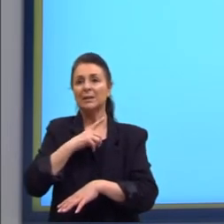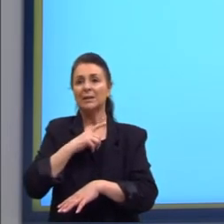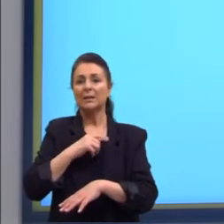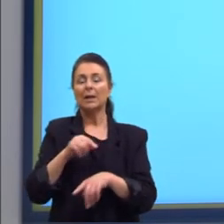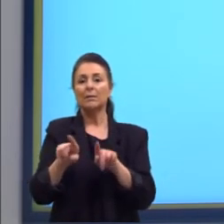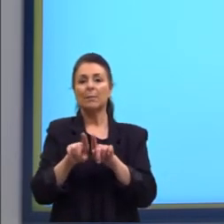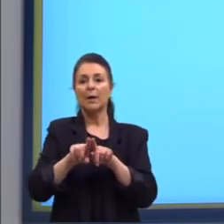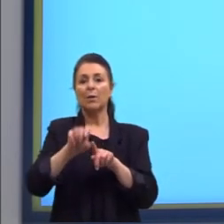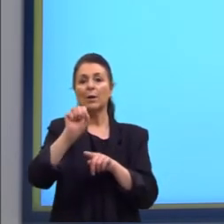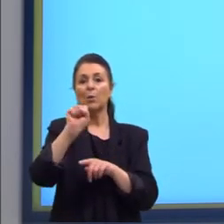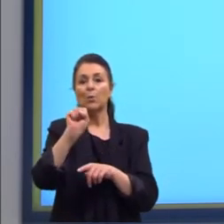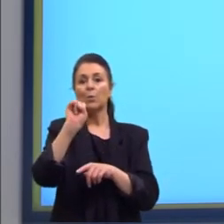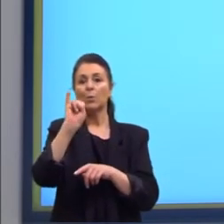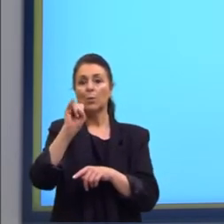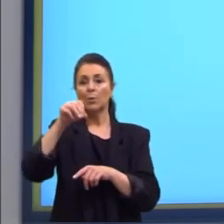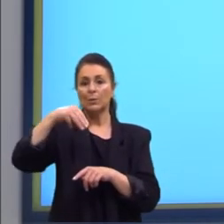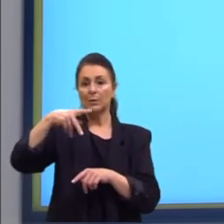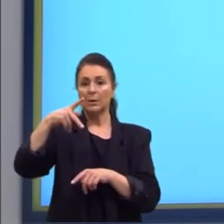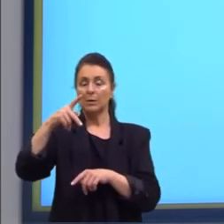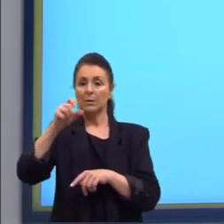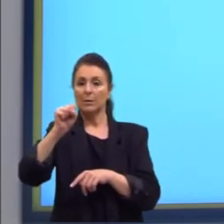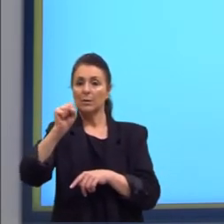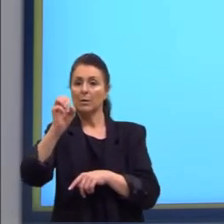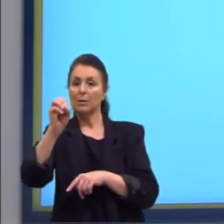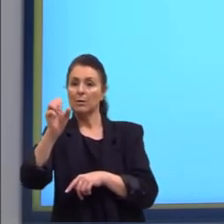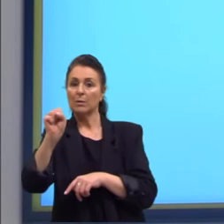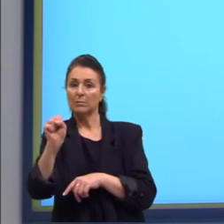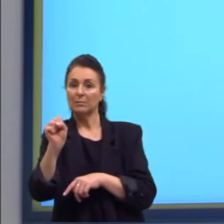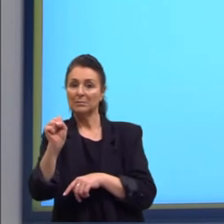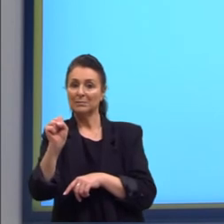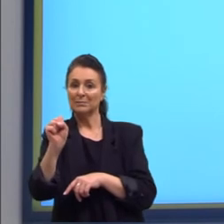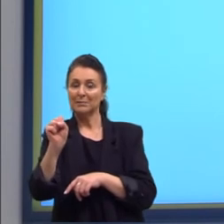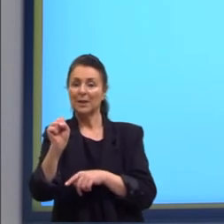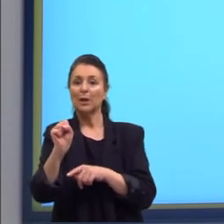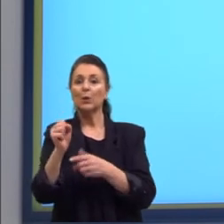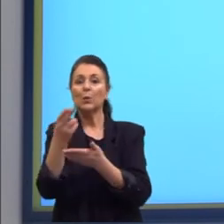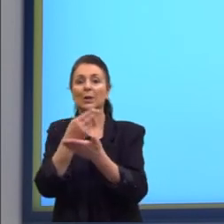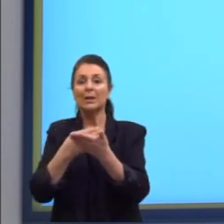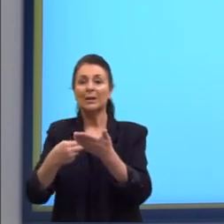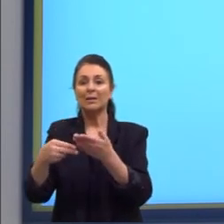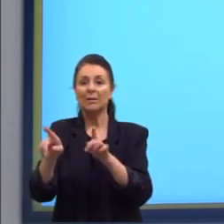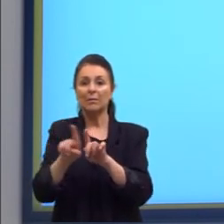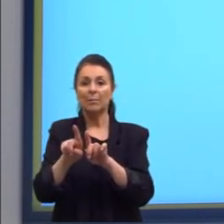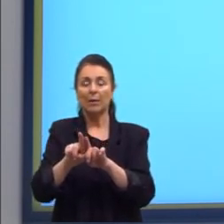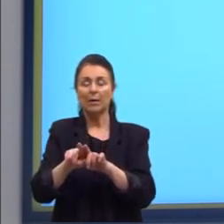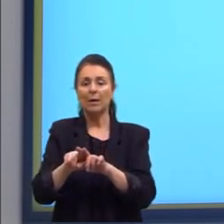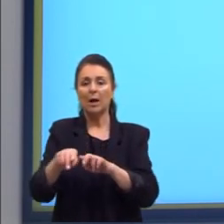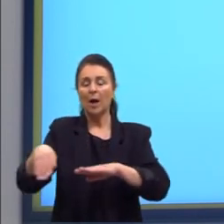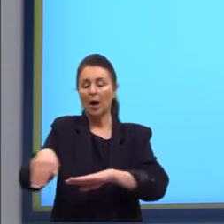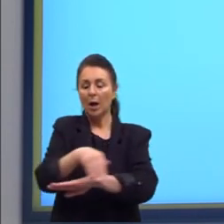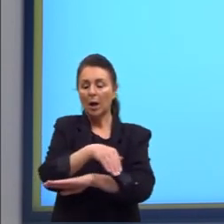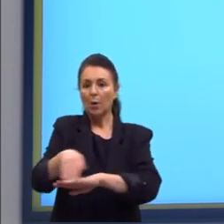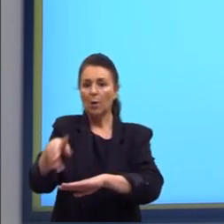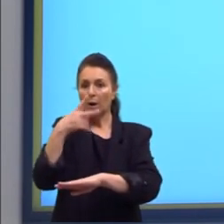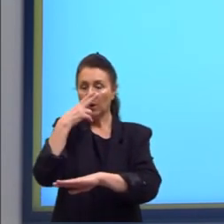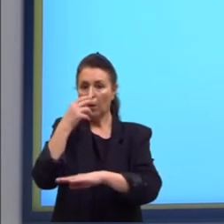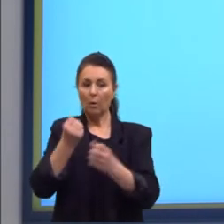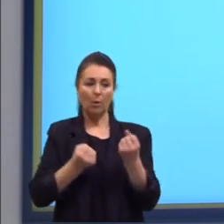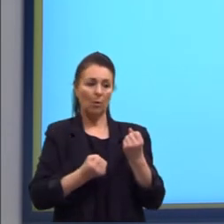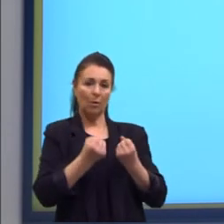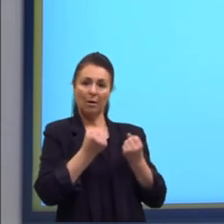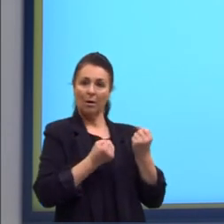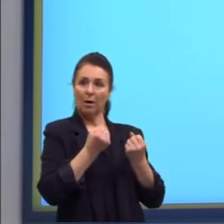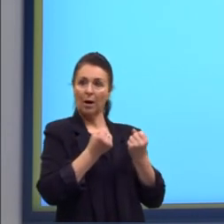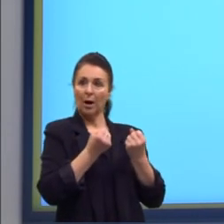Simpsons na mesma rua. Olha o Fusquinha ali do lado. Olha